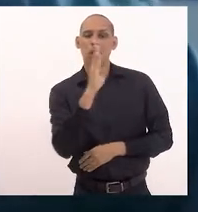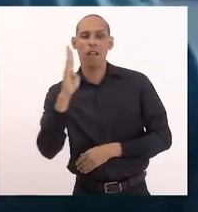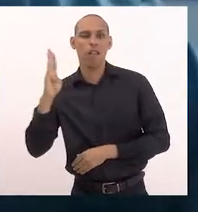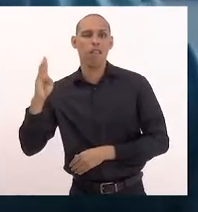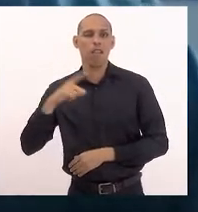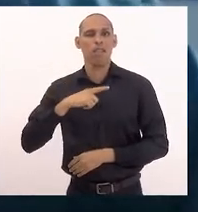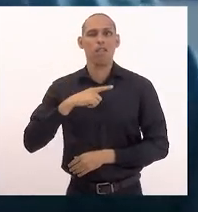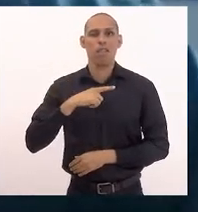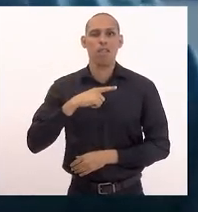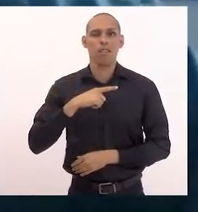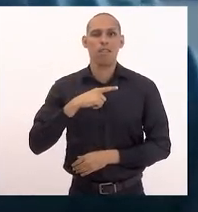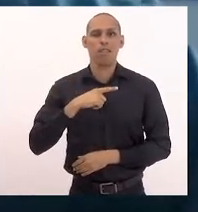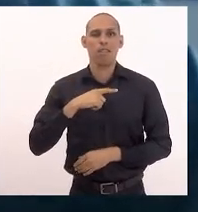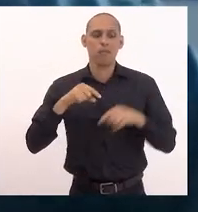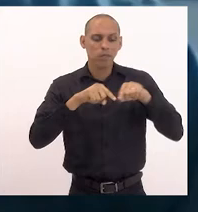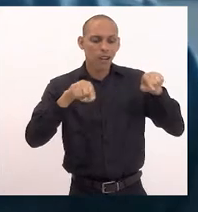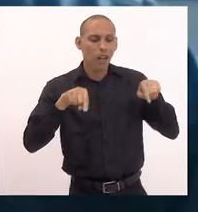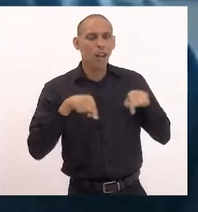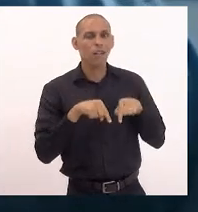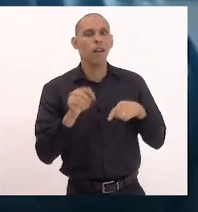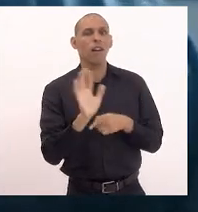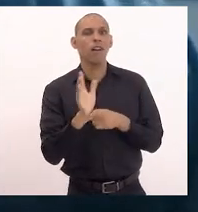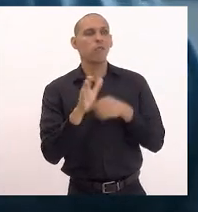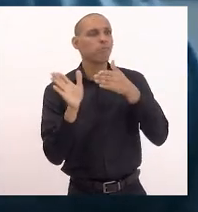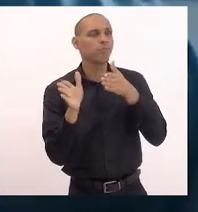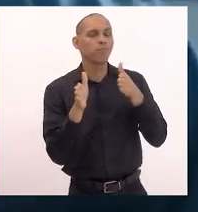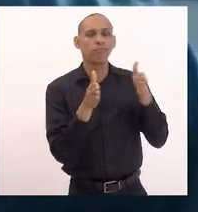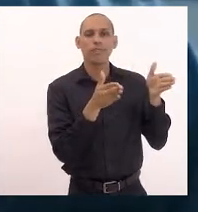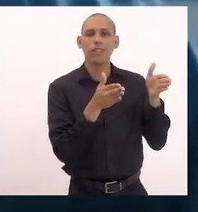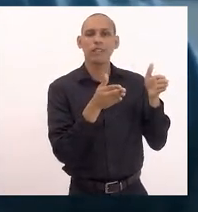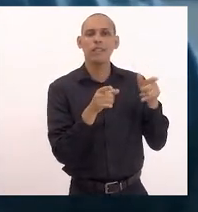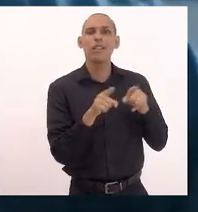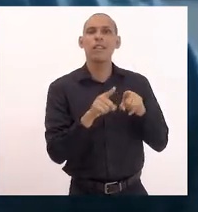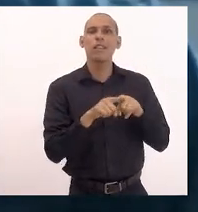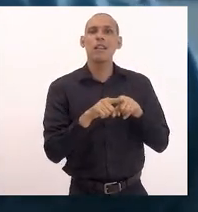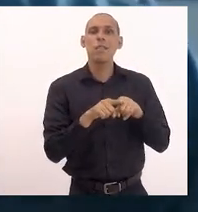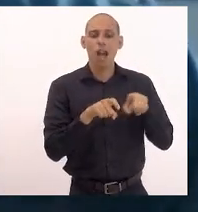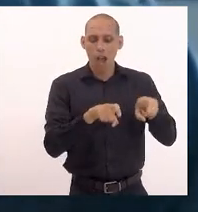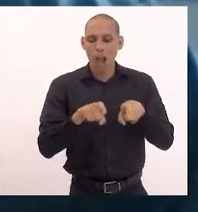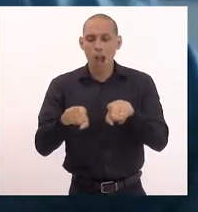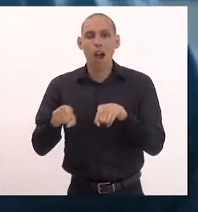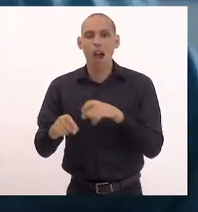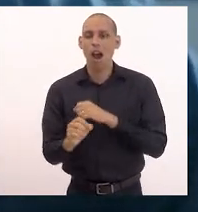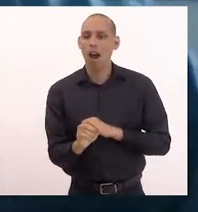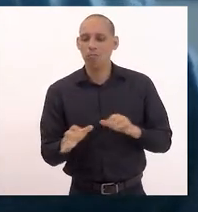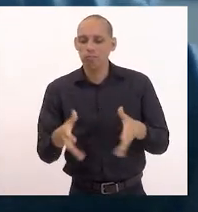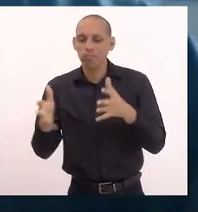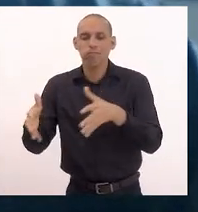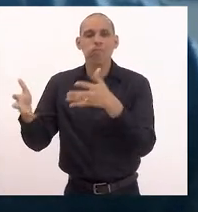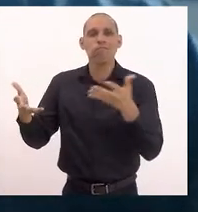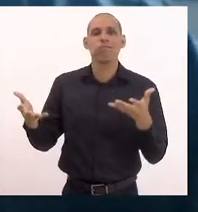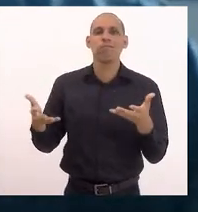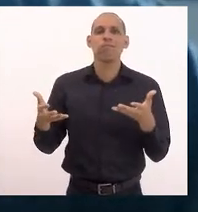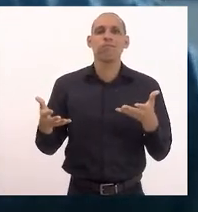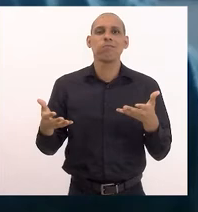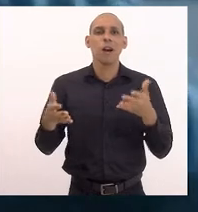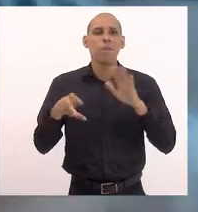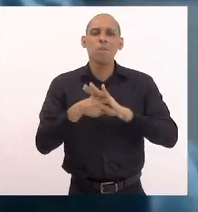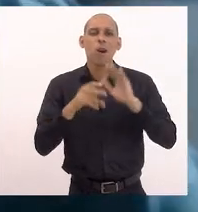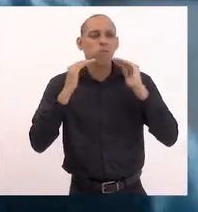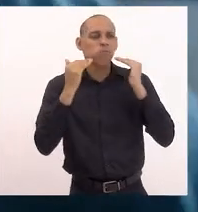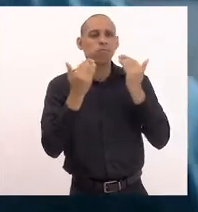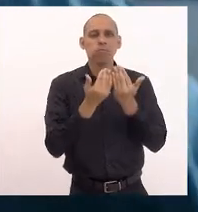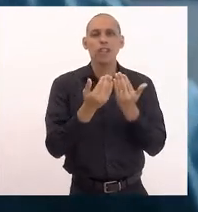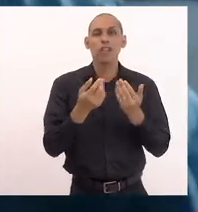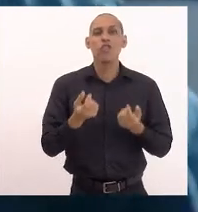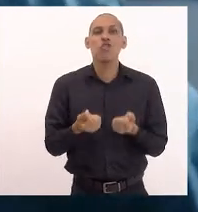uma sala de exibição de vídeo, uma horta comunitária, recursos para conhecer os parques